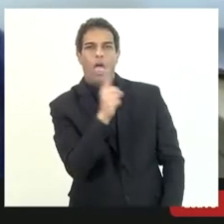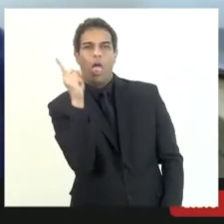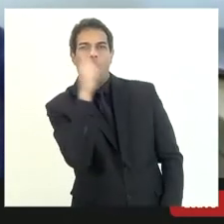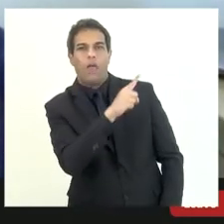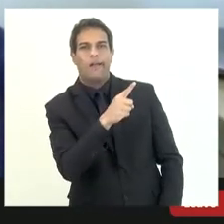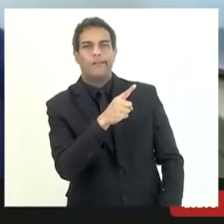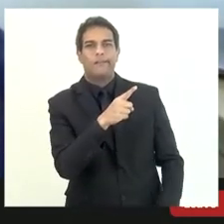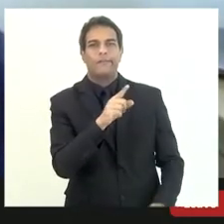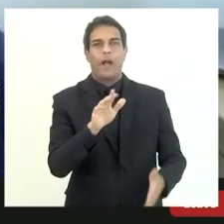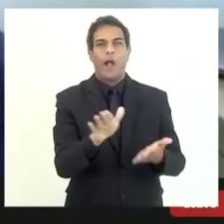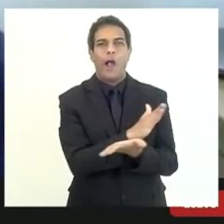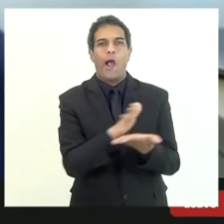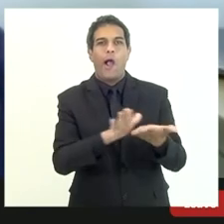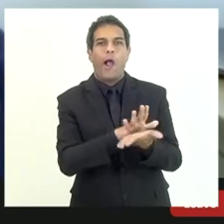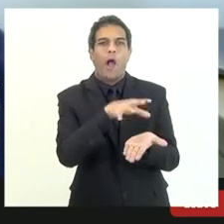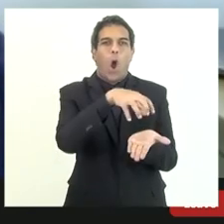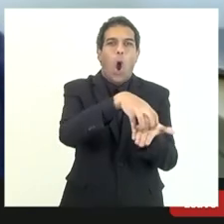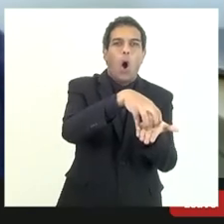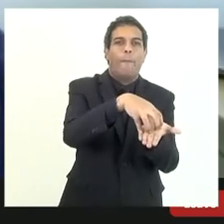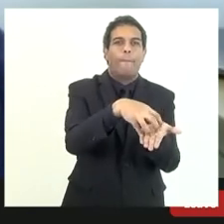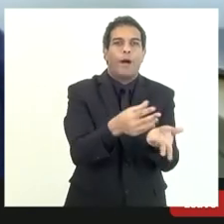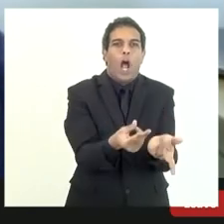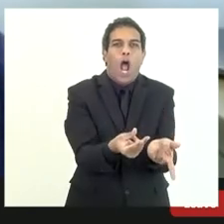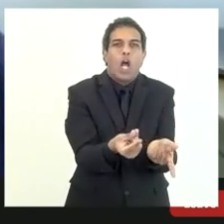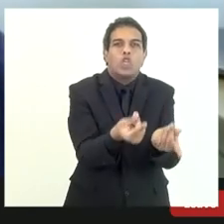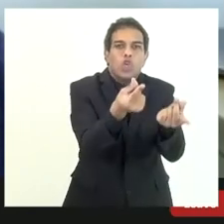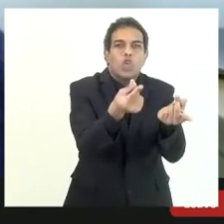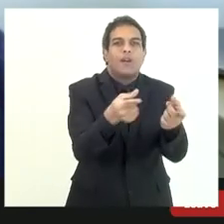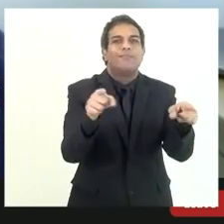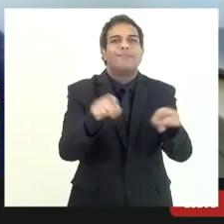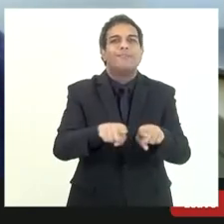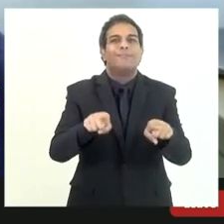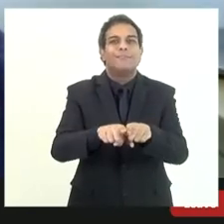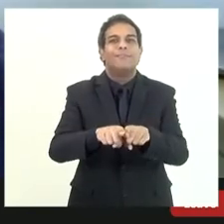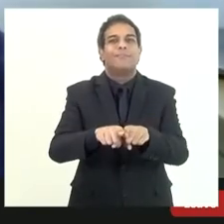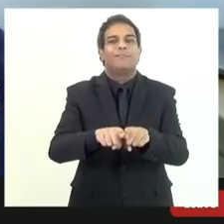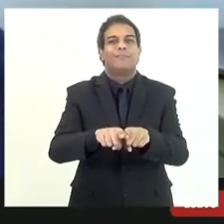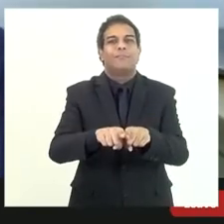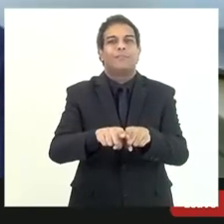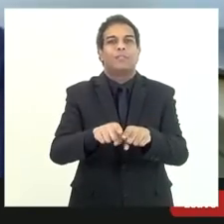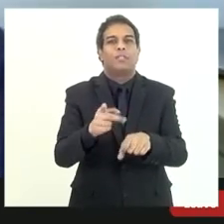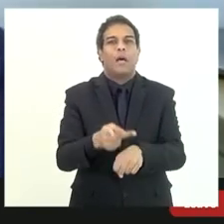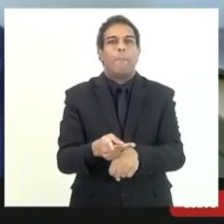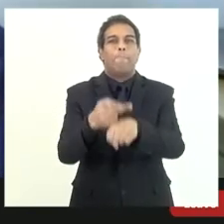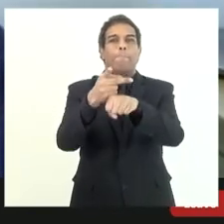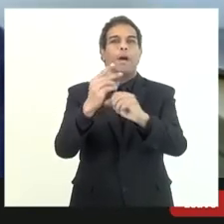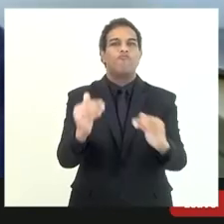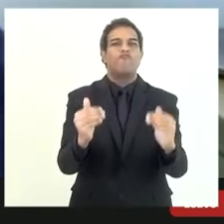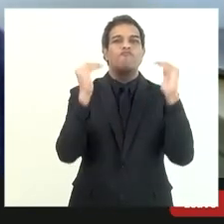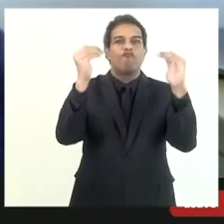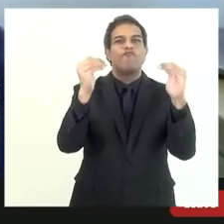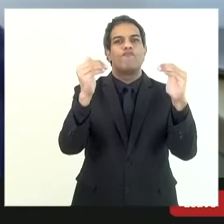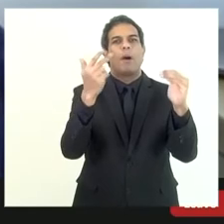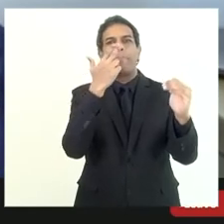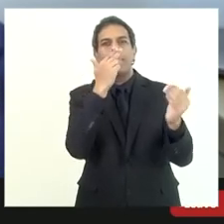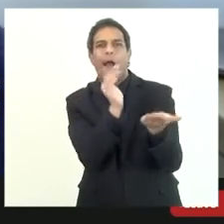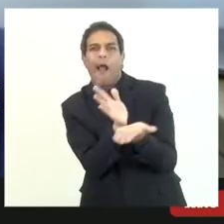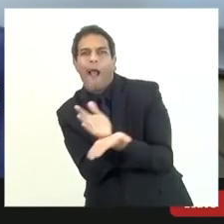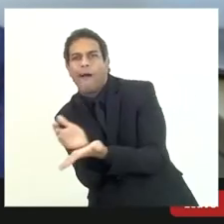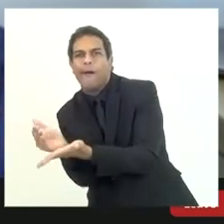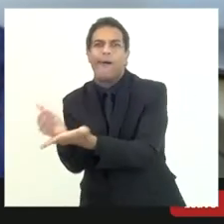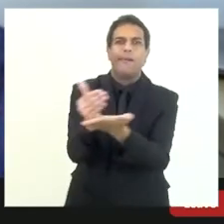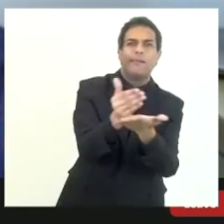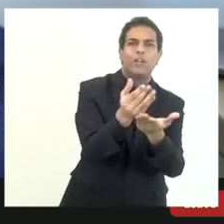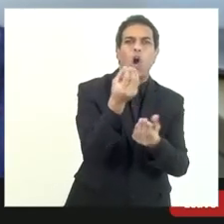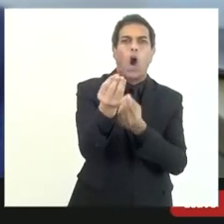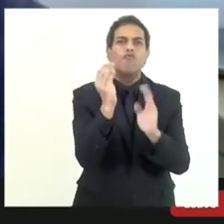determinada vara de fazenda pública a própria corregedoria do tribunal fez lá uma varredura imensa que eu